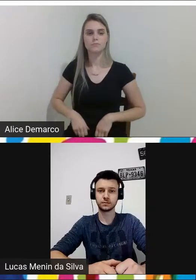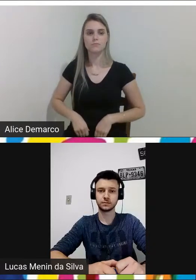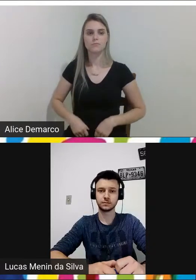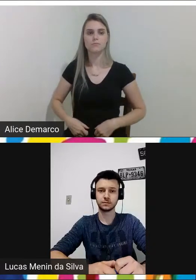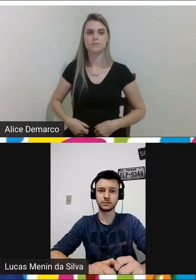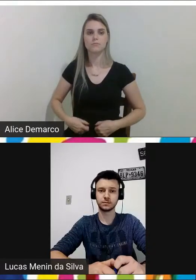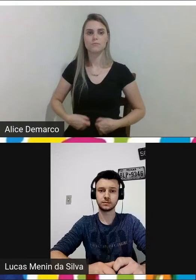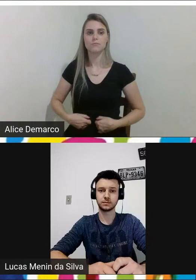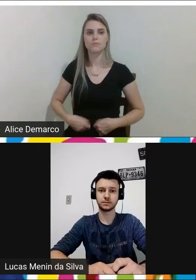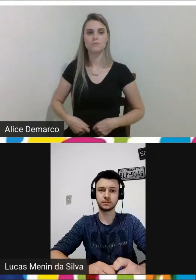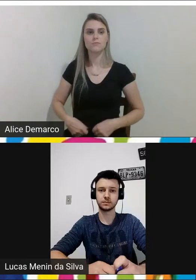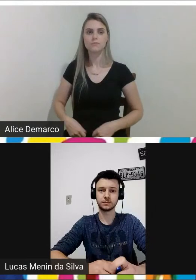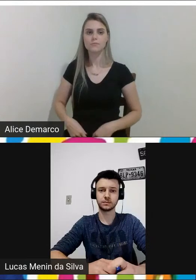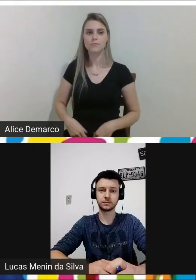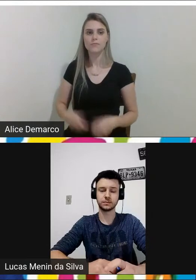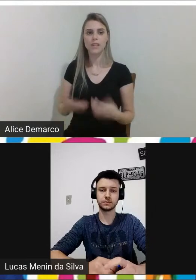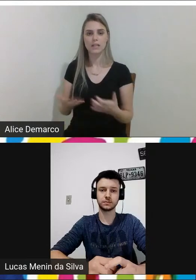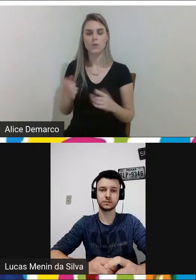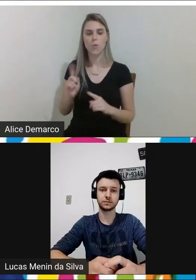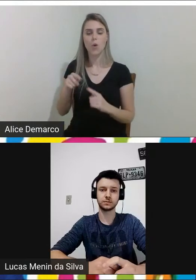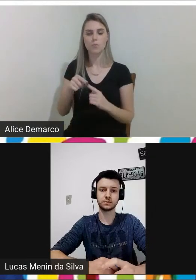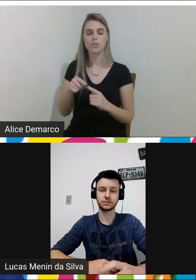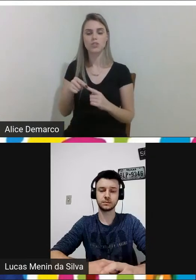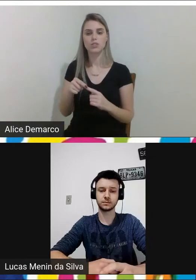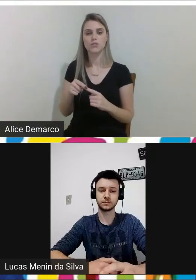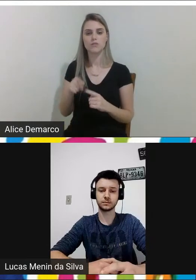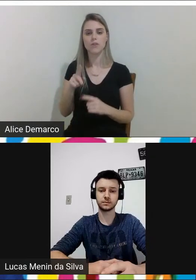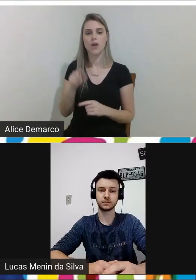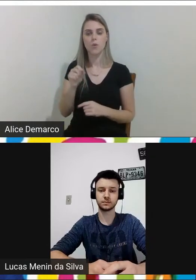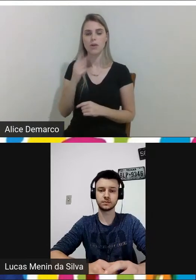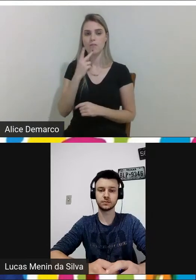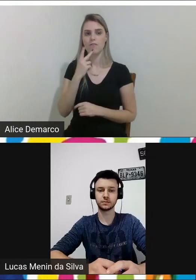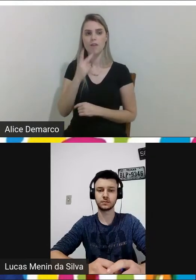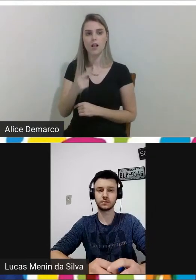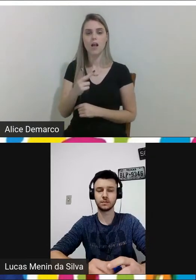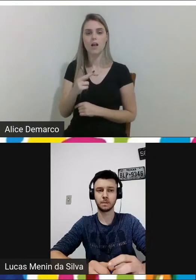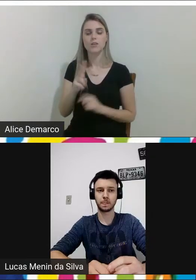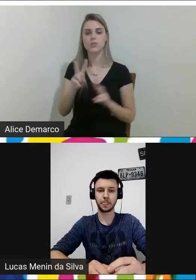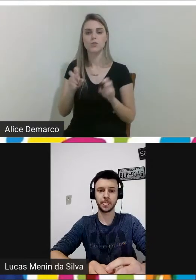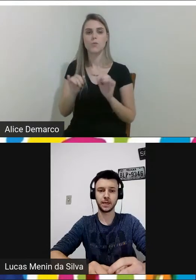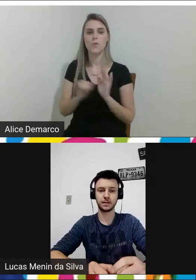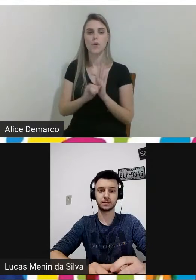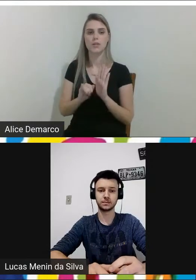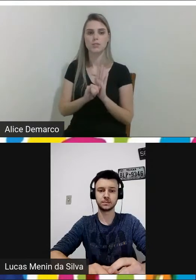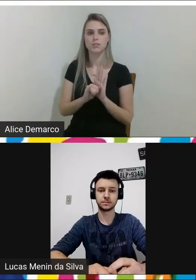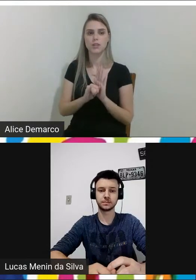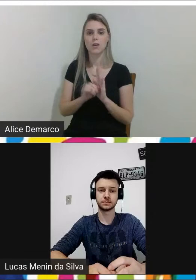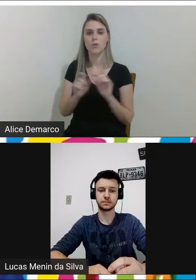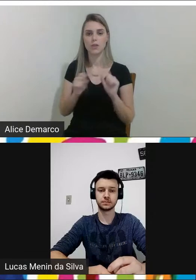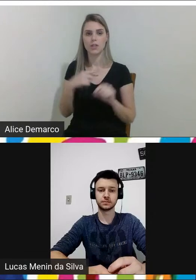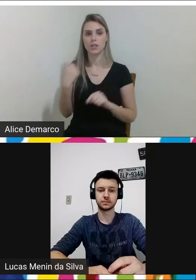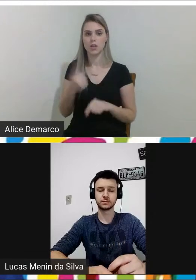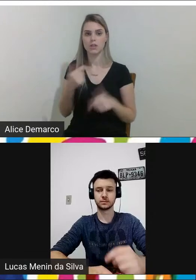então o nosso objetivo aqui é falar um pouquinho sobre um edital que a gente trabalhou